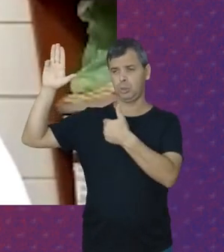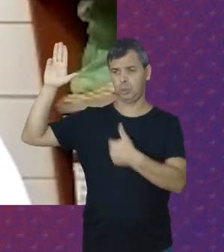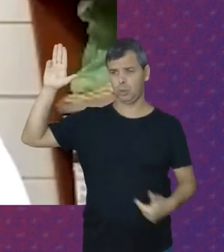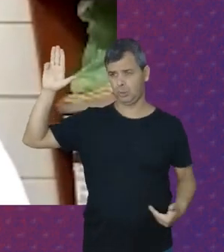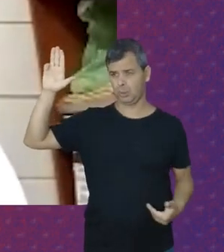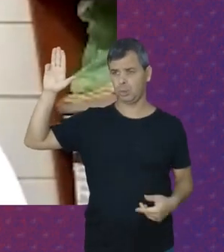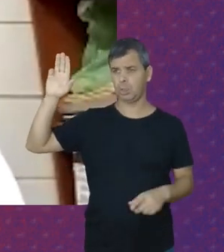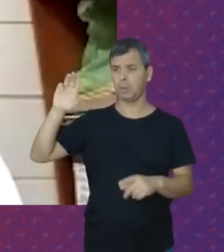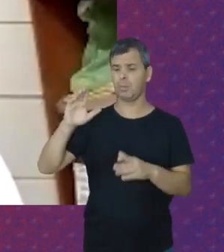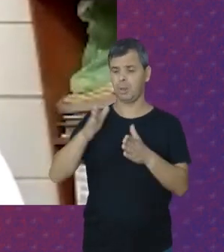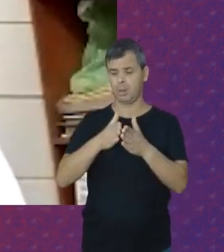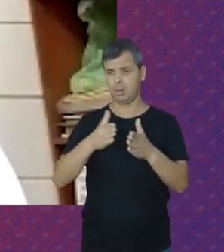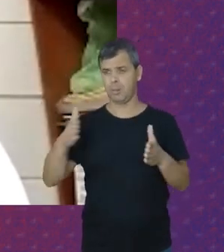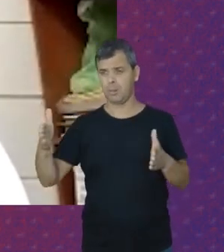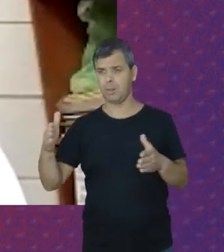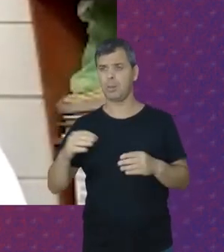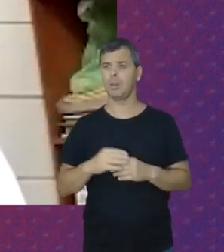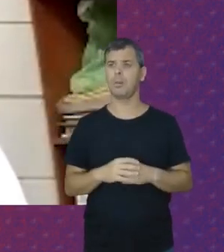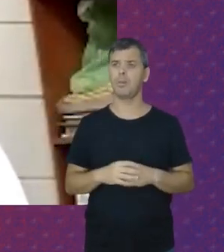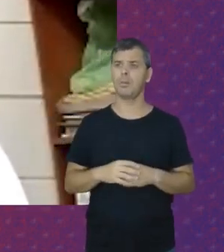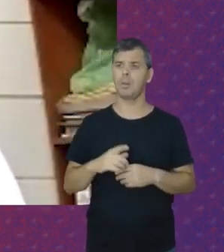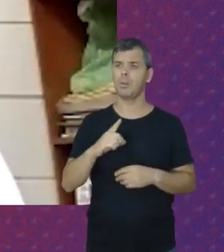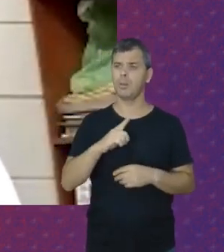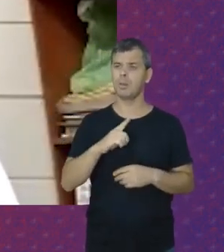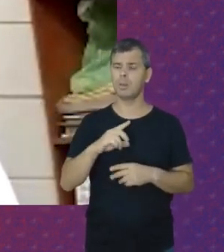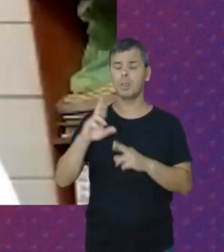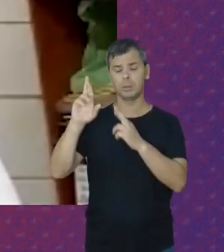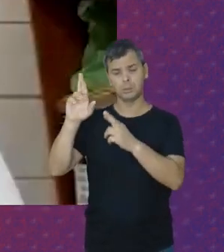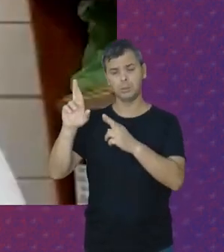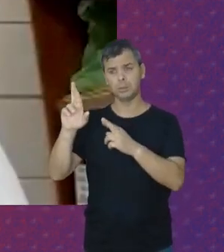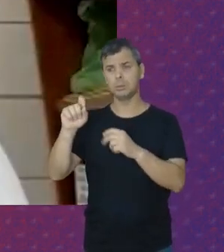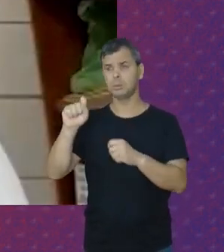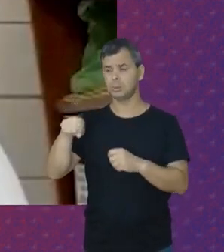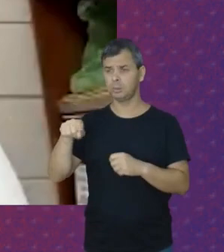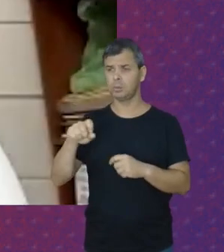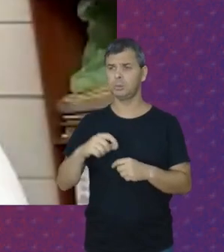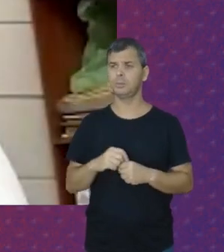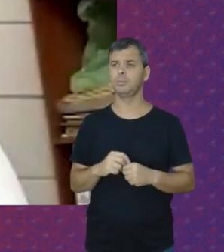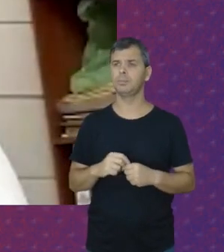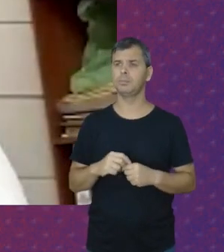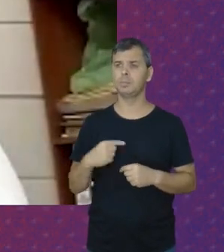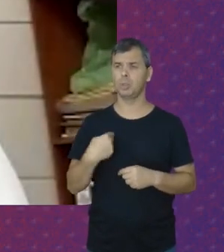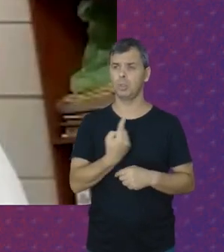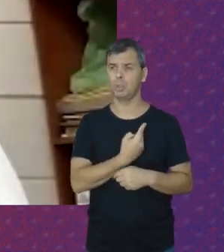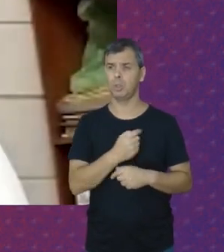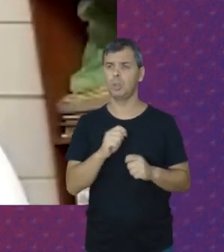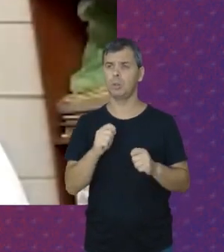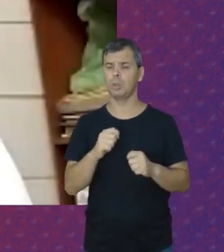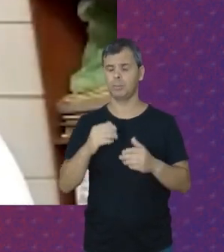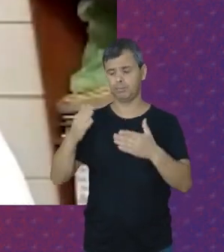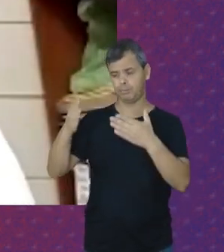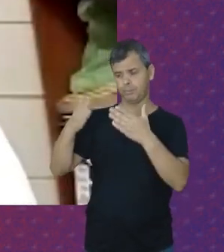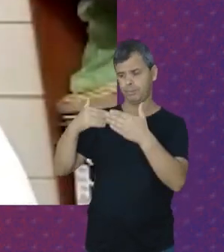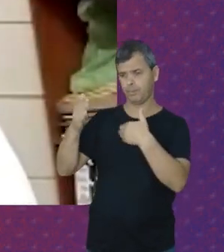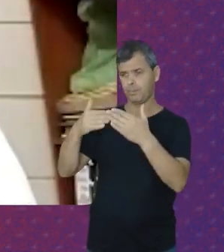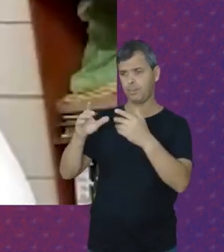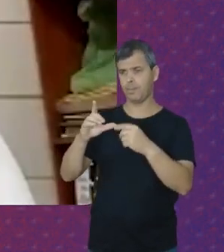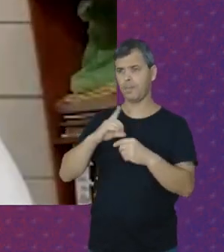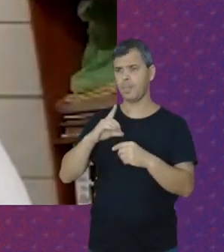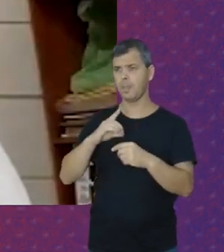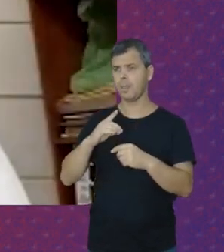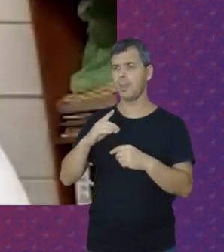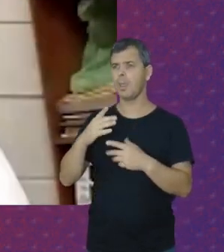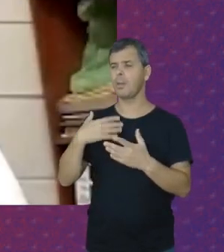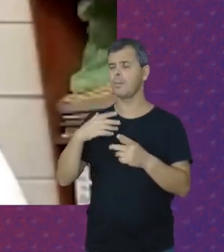consecutivo Mas no terceiro mandato A gente tem esperança Sim Que a gente Possa dialogar E pedir